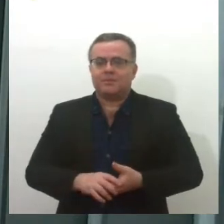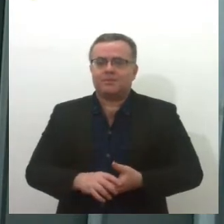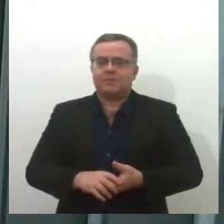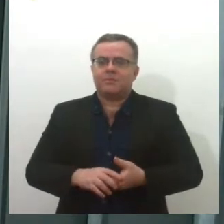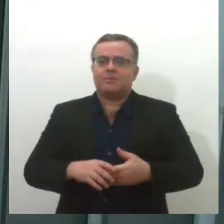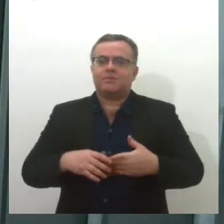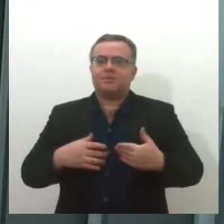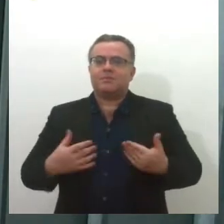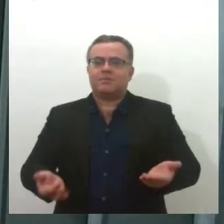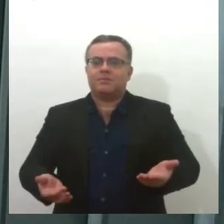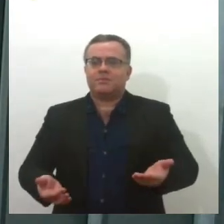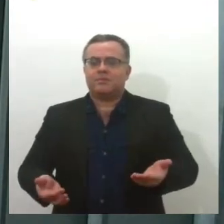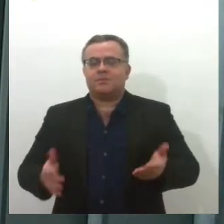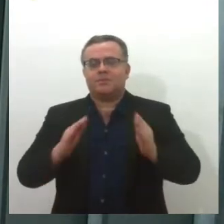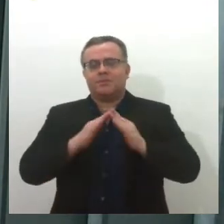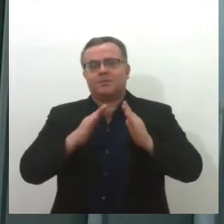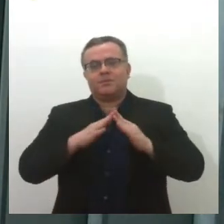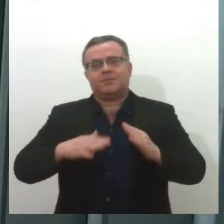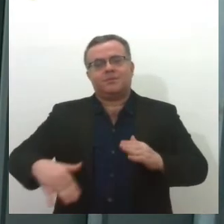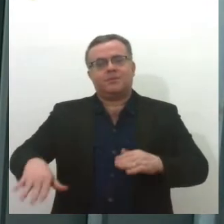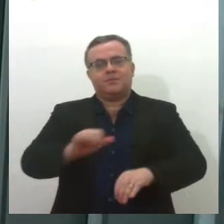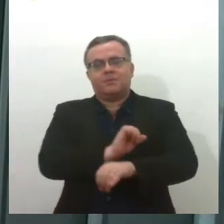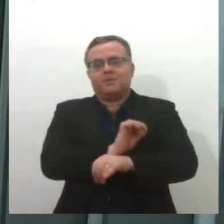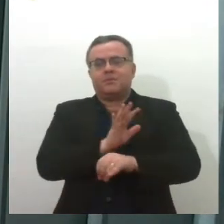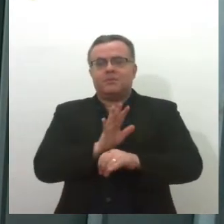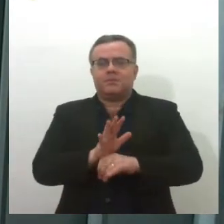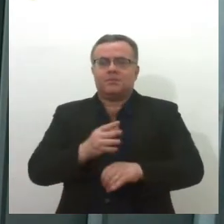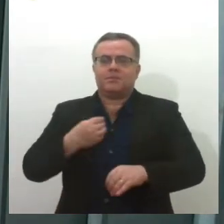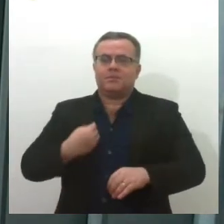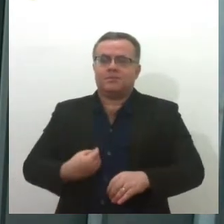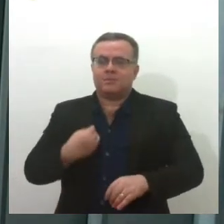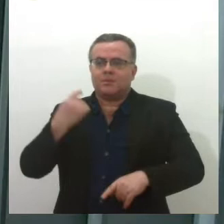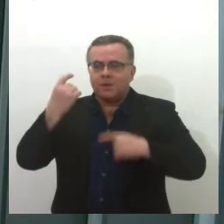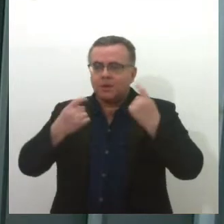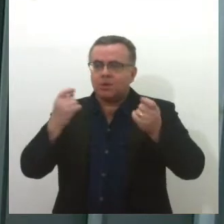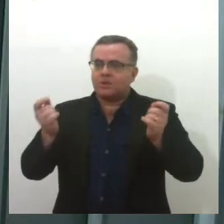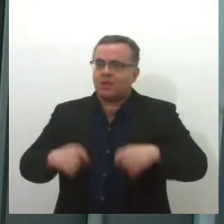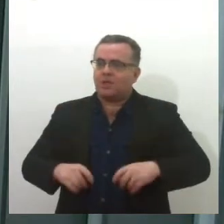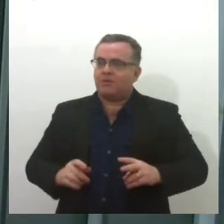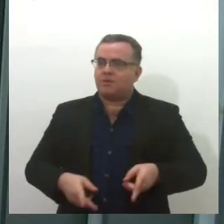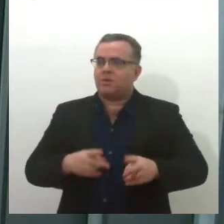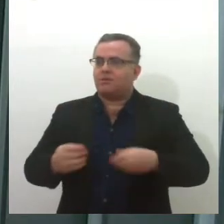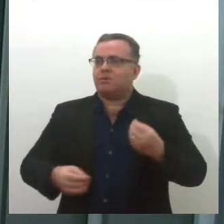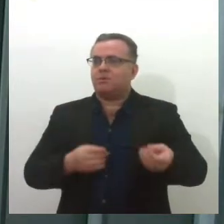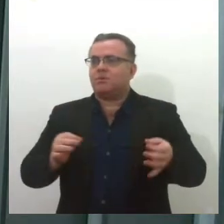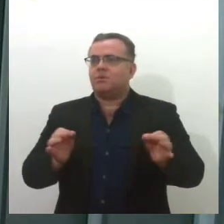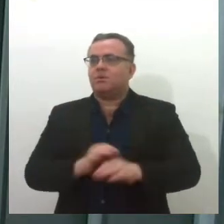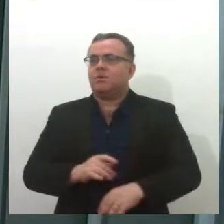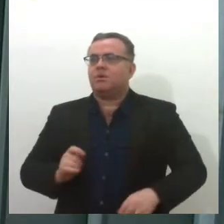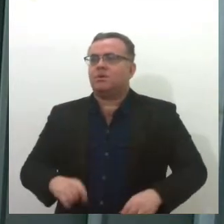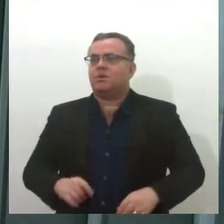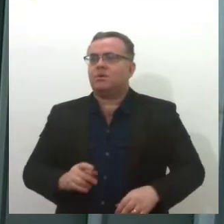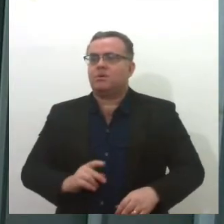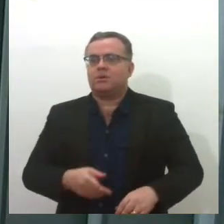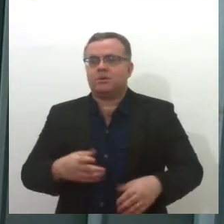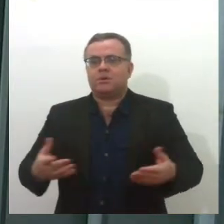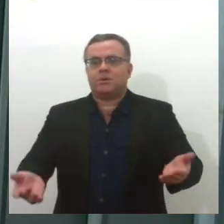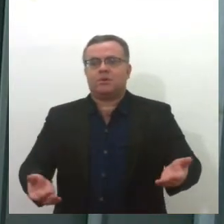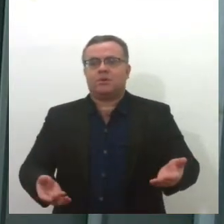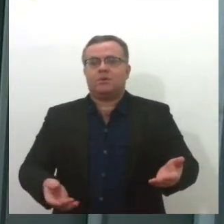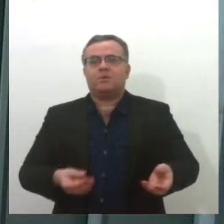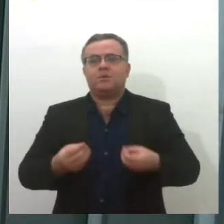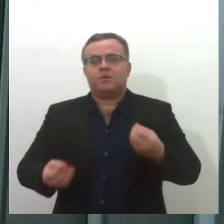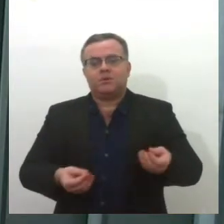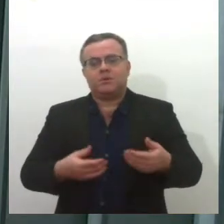Os moradores da Barra dos Coqueiros estão preocupados com o aumento de focos do mosquito Aedes aegypti. O